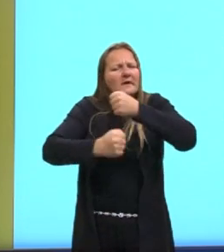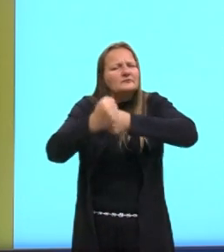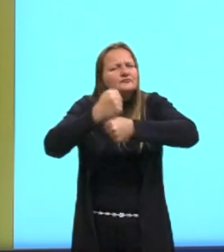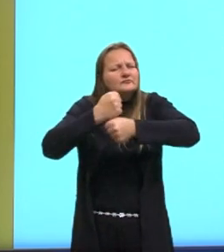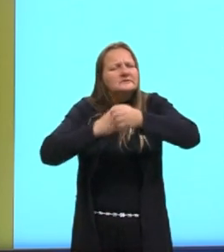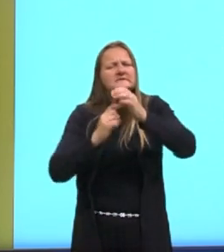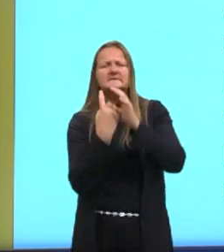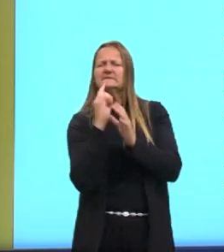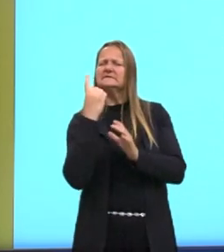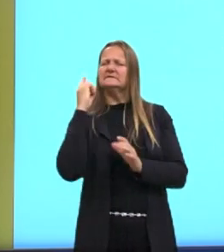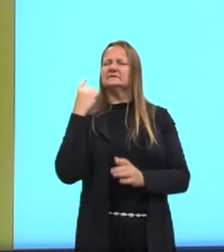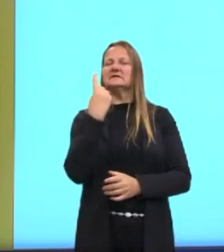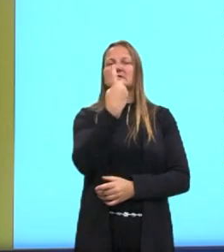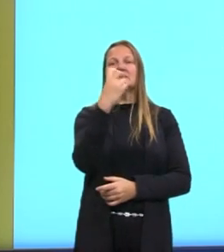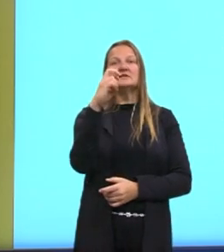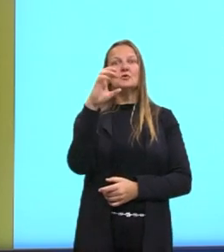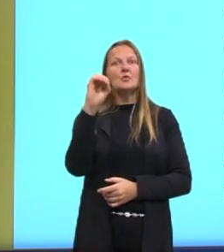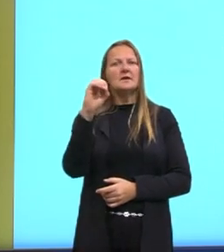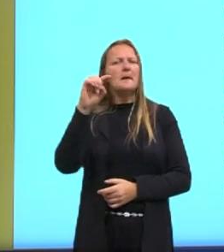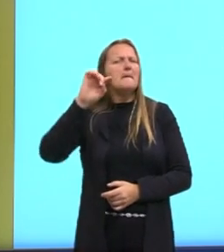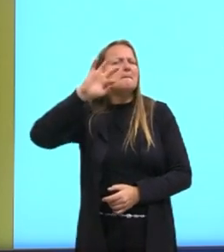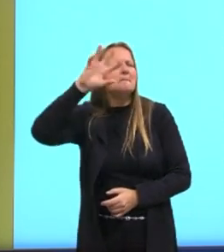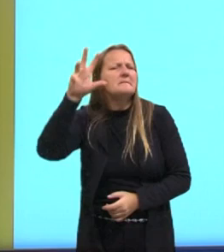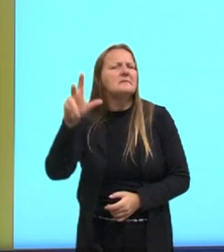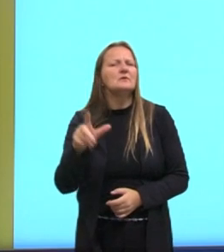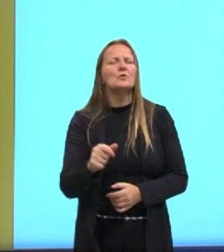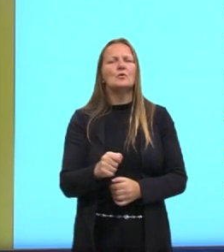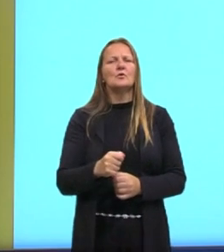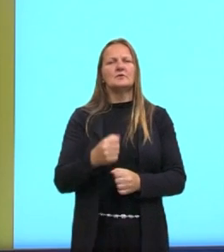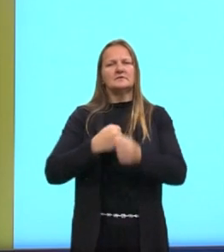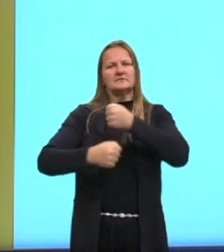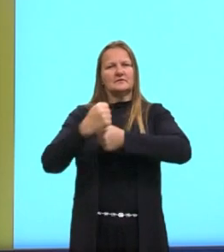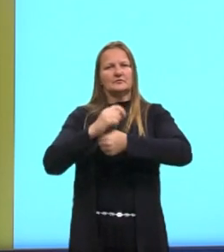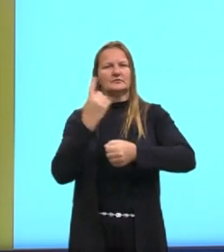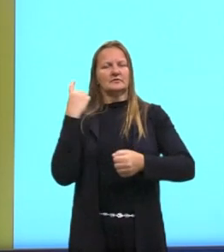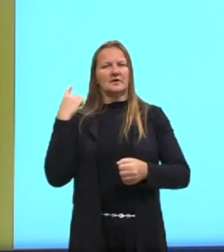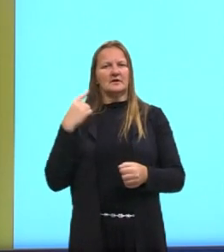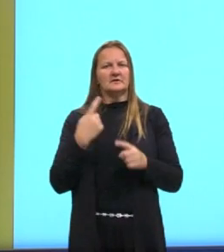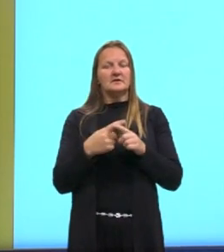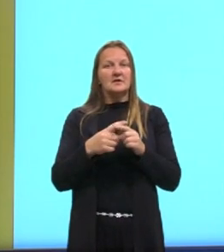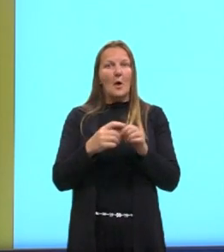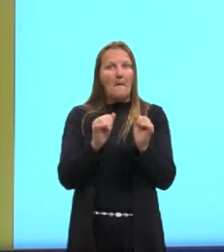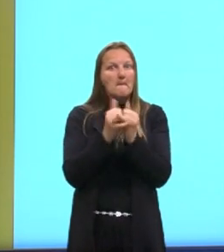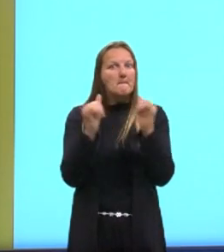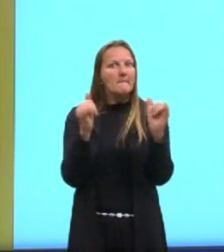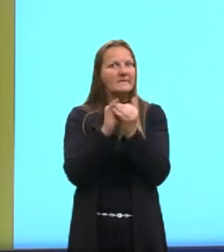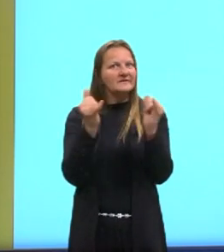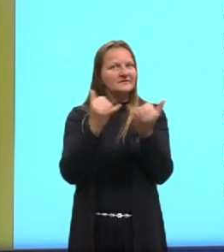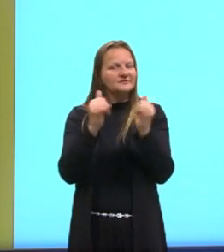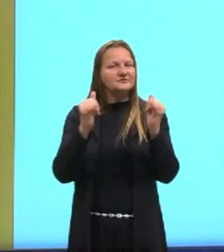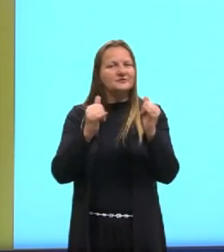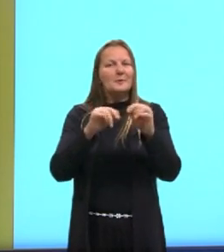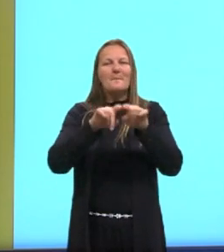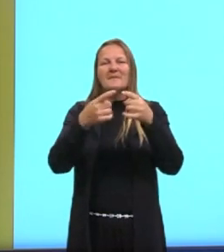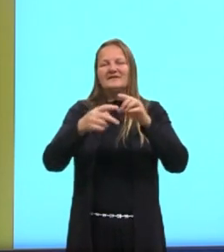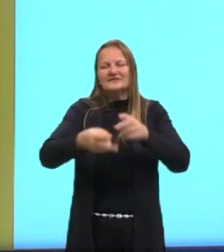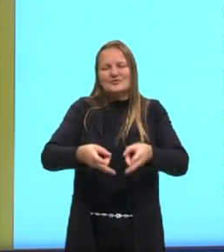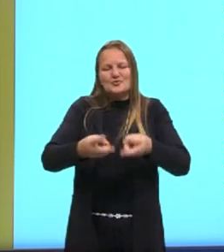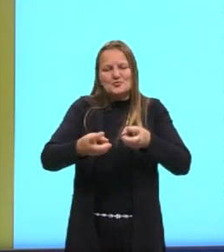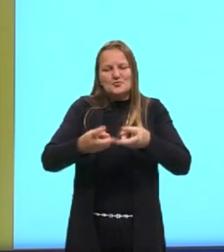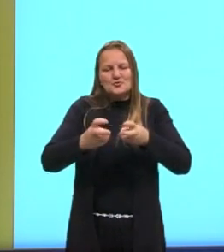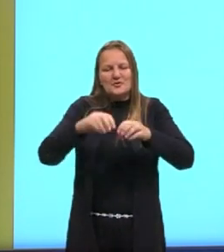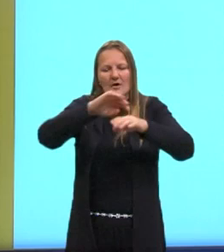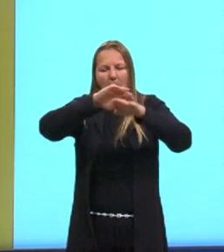A utilização desse recurso energético acarreta para o ambiente um desequilíbrio no